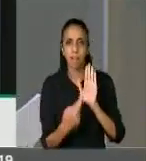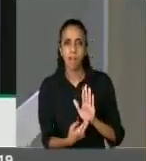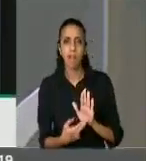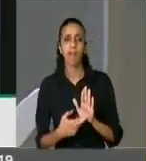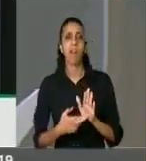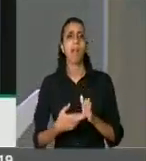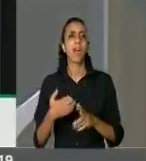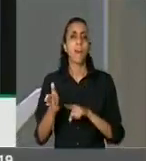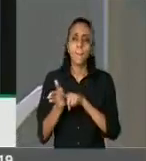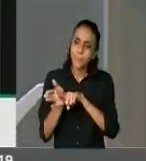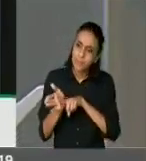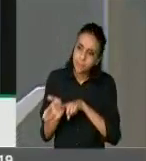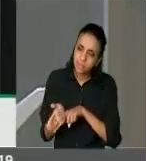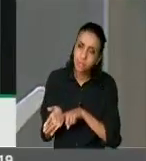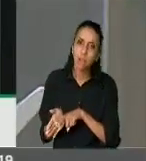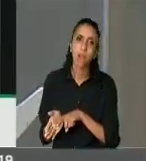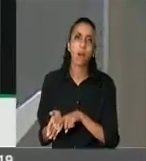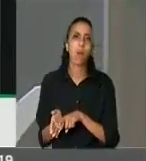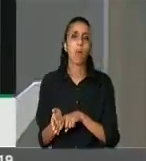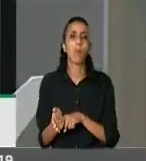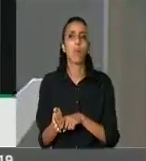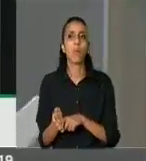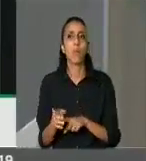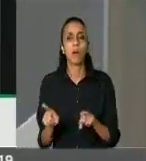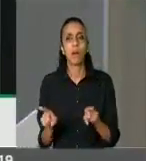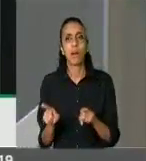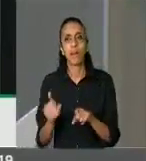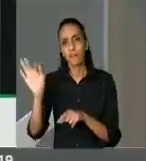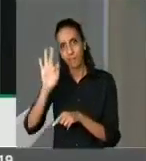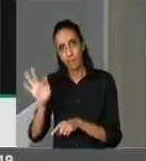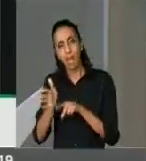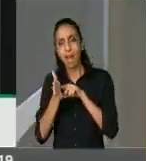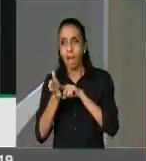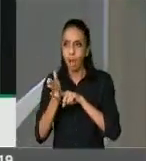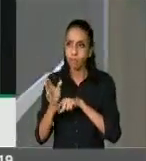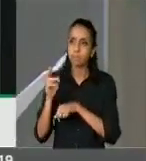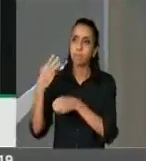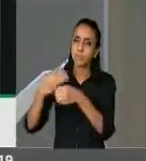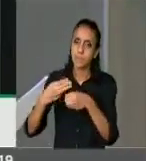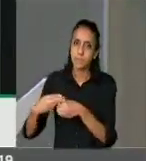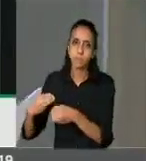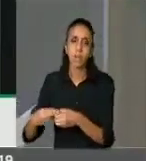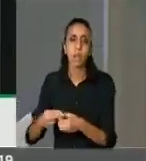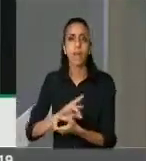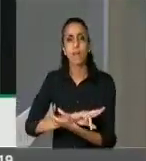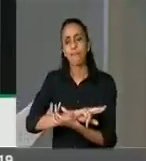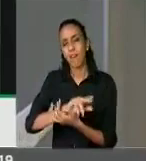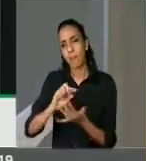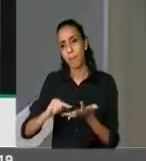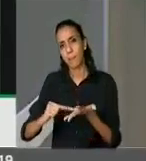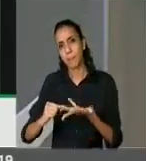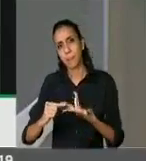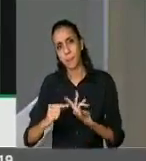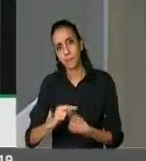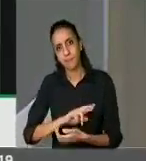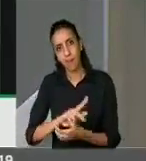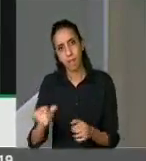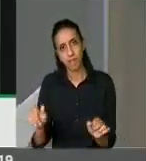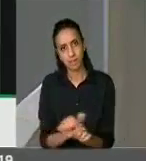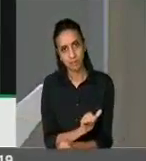serviço de inspeção federal, serviço de inspeção municipal, CISPOA, SUSAF e entre tantos outros,